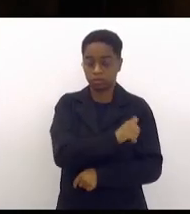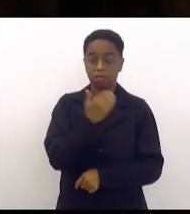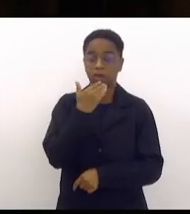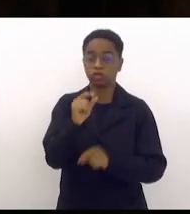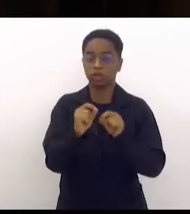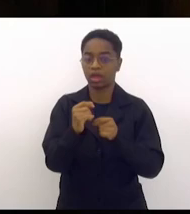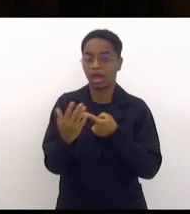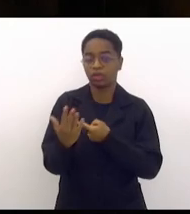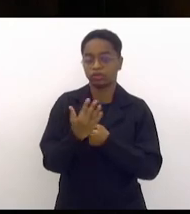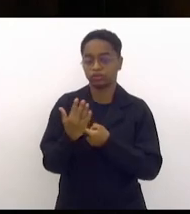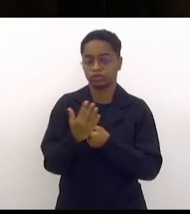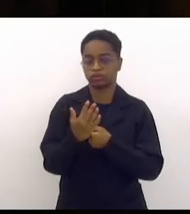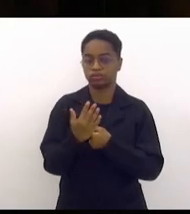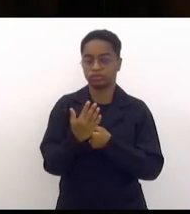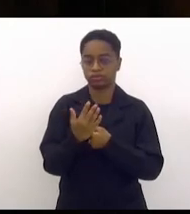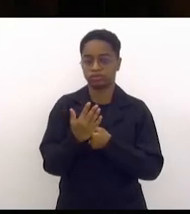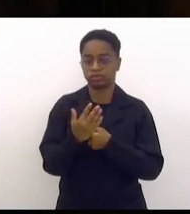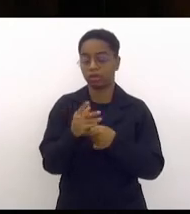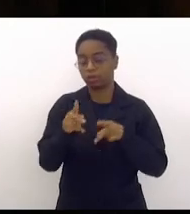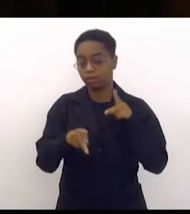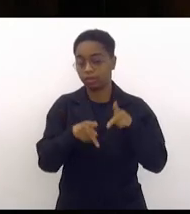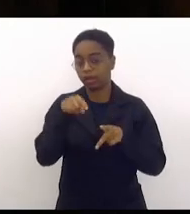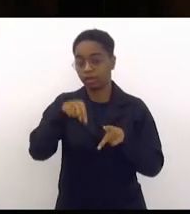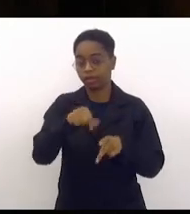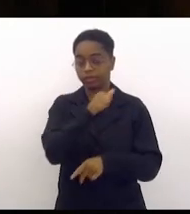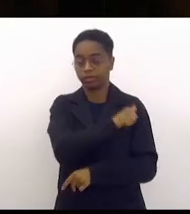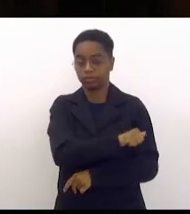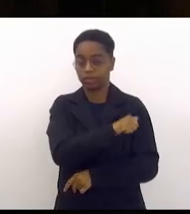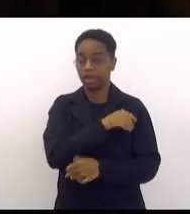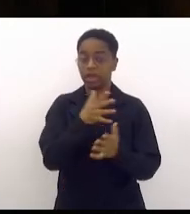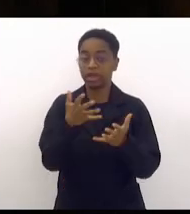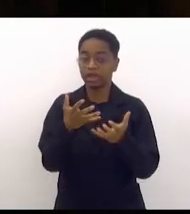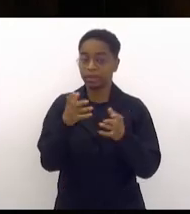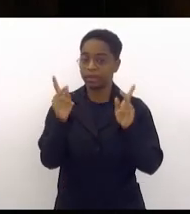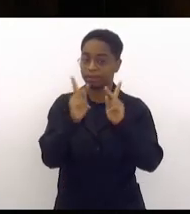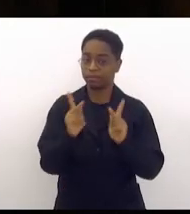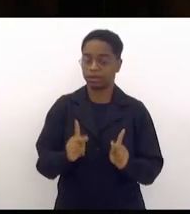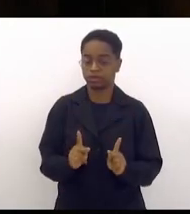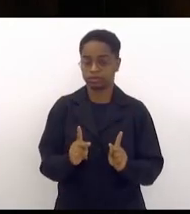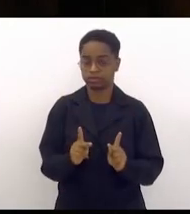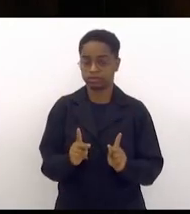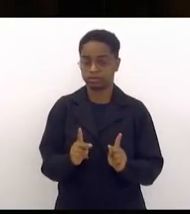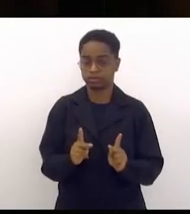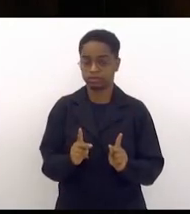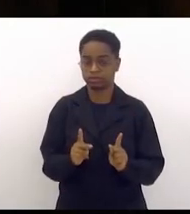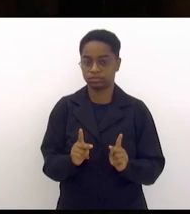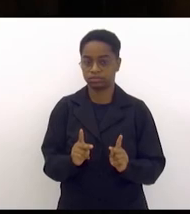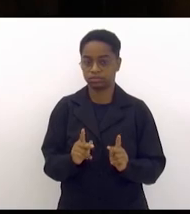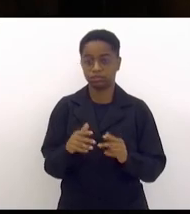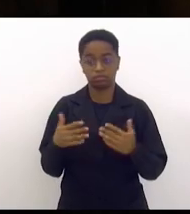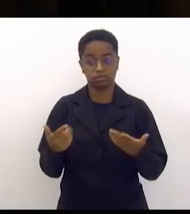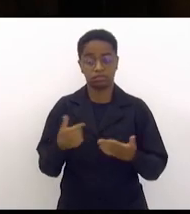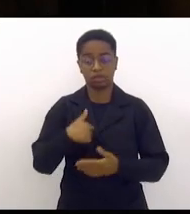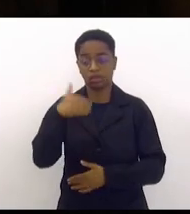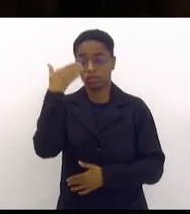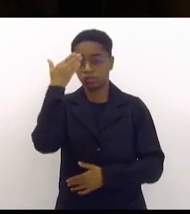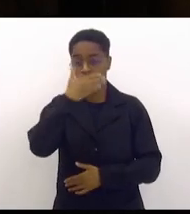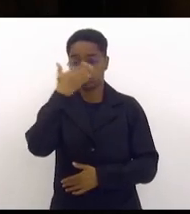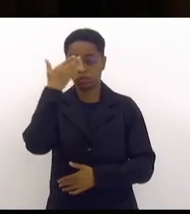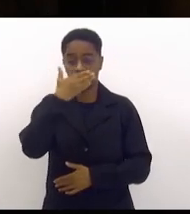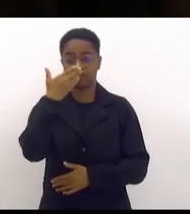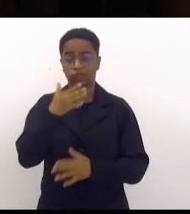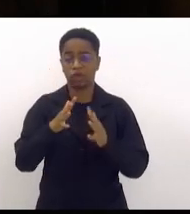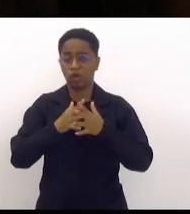socorro o que o povo do Rio de Janeiro quer é paz e eu nunca vi tanta